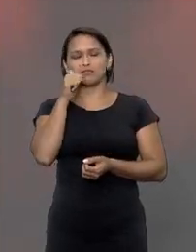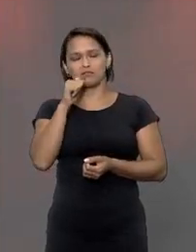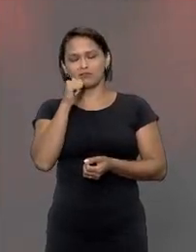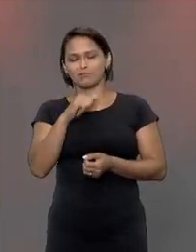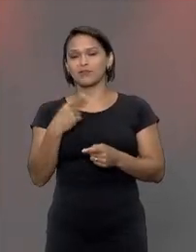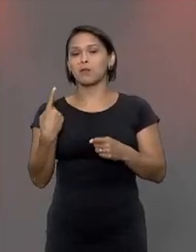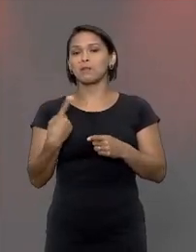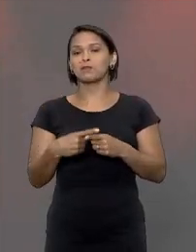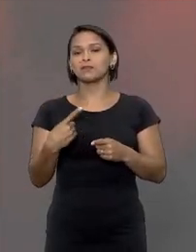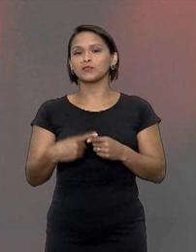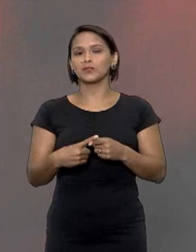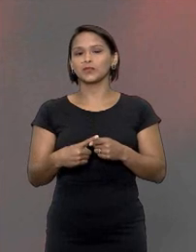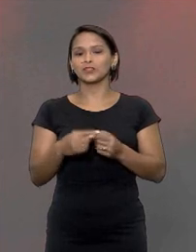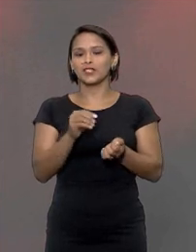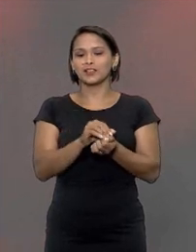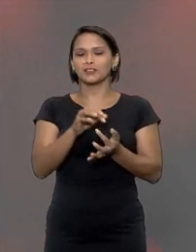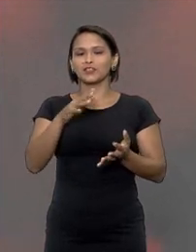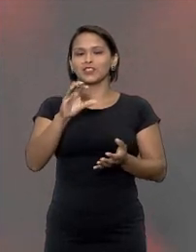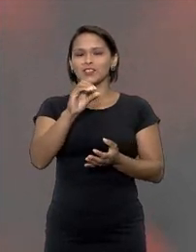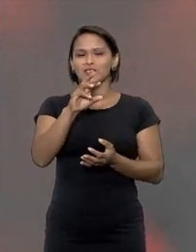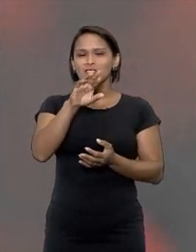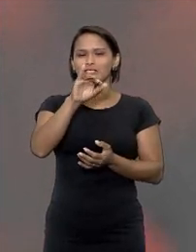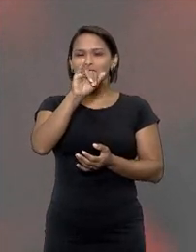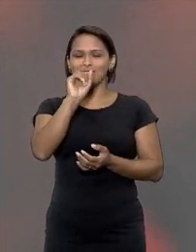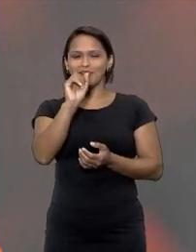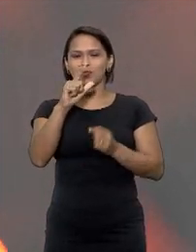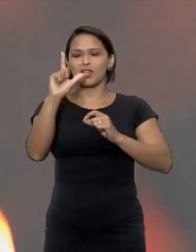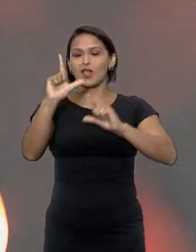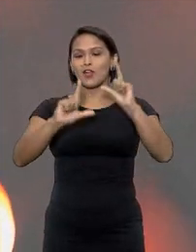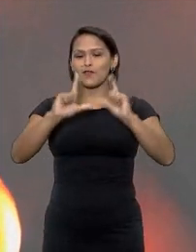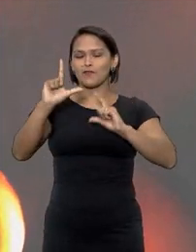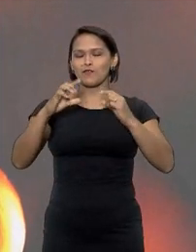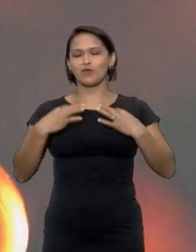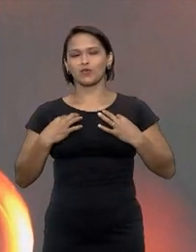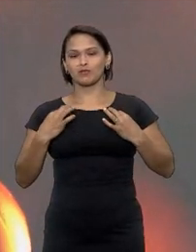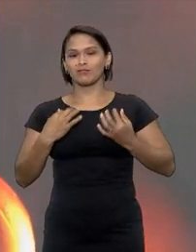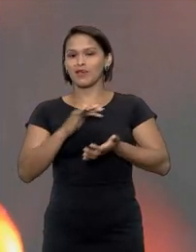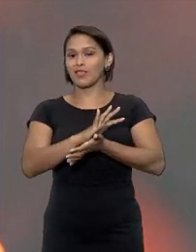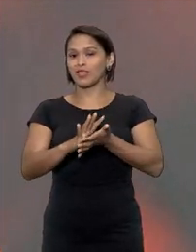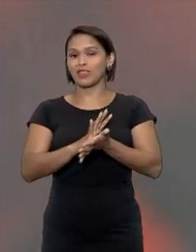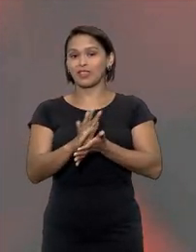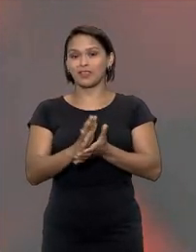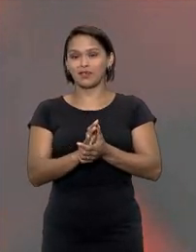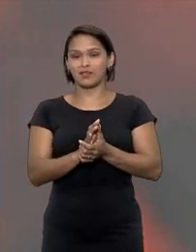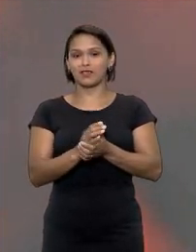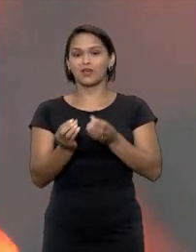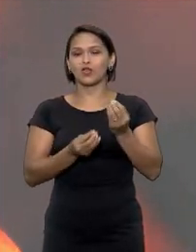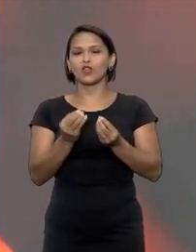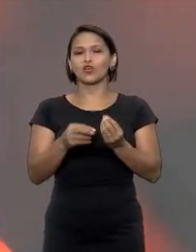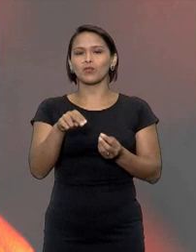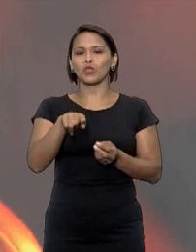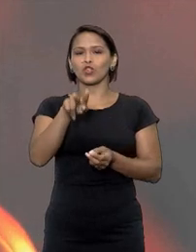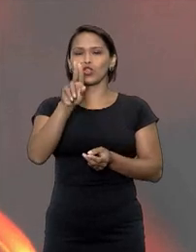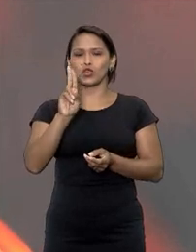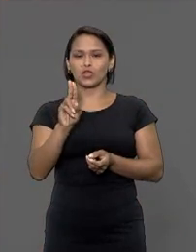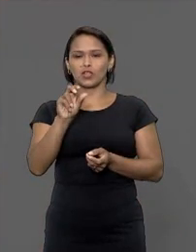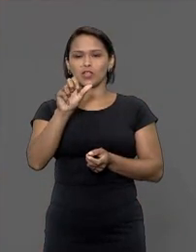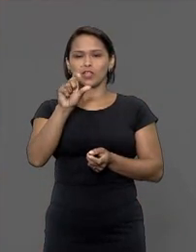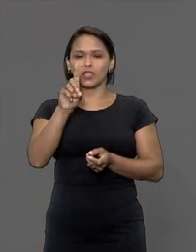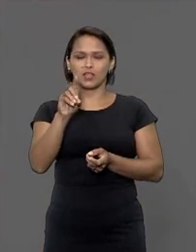e a maioria dos crimes tem relação com o vazamento de imagens em que elas estão sem roupa, conhecidas como nudes.